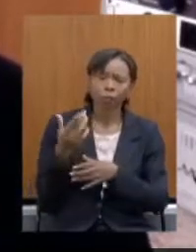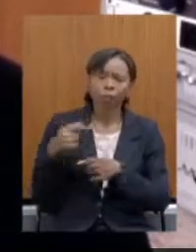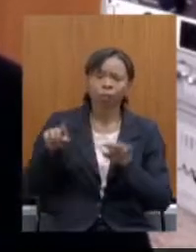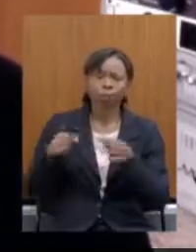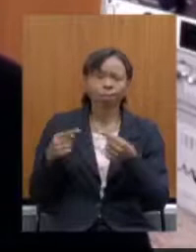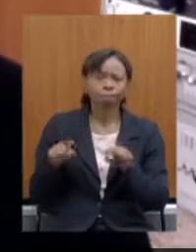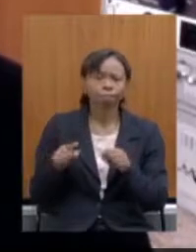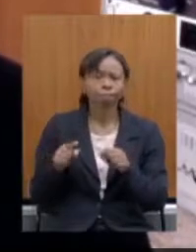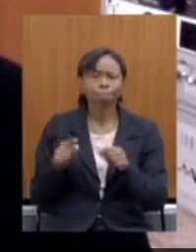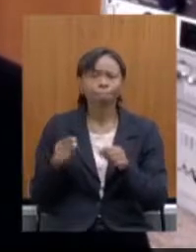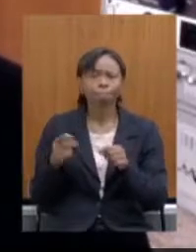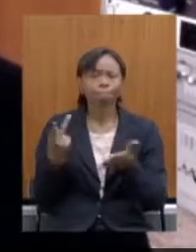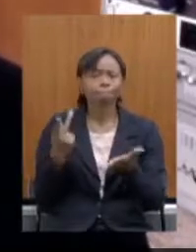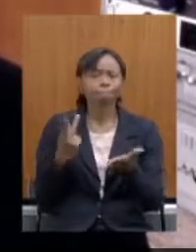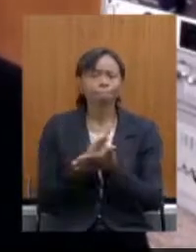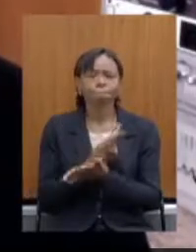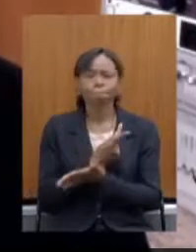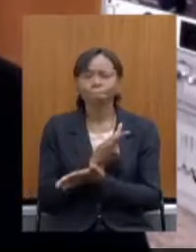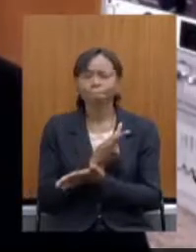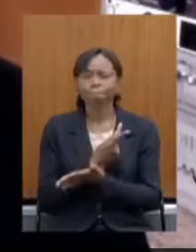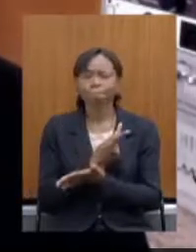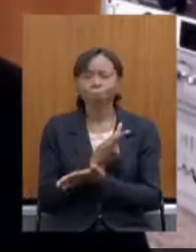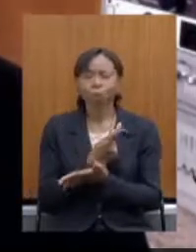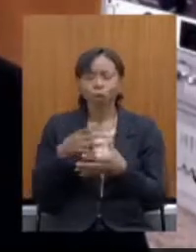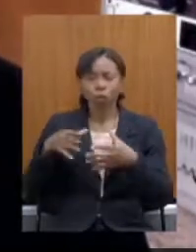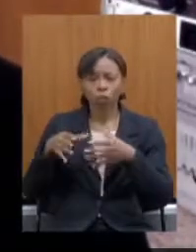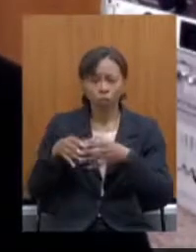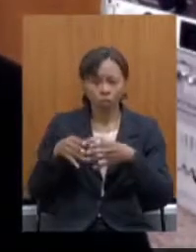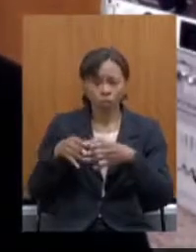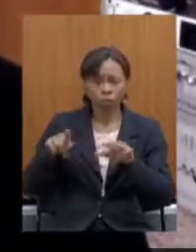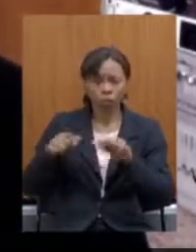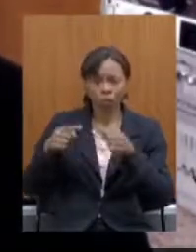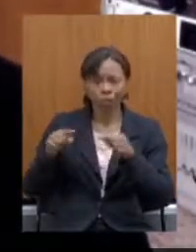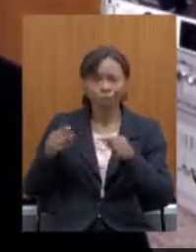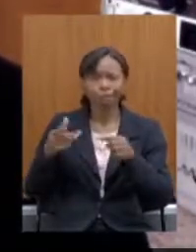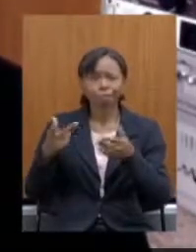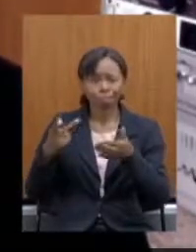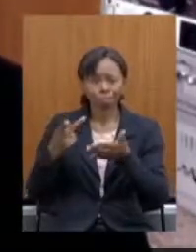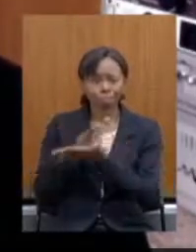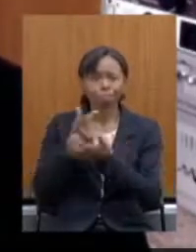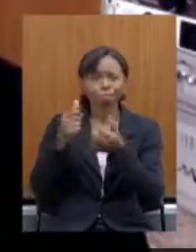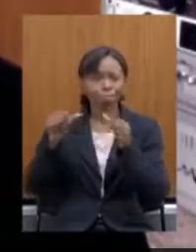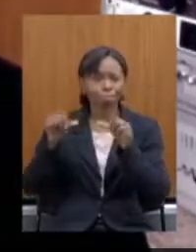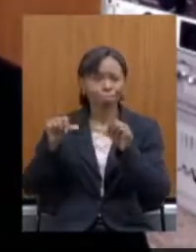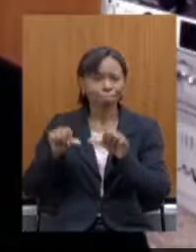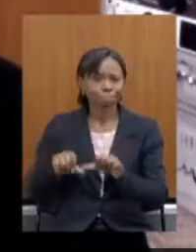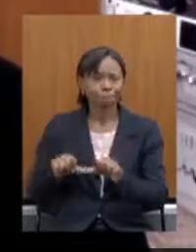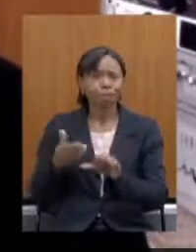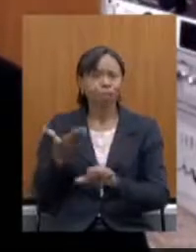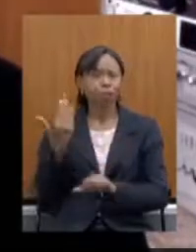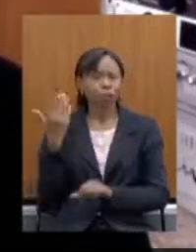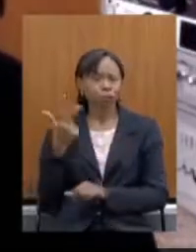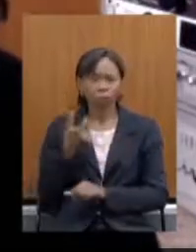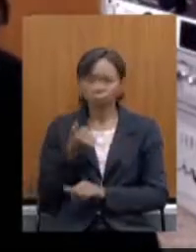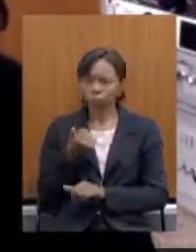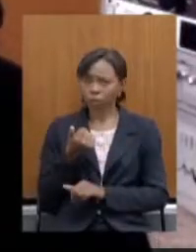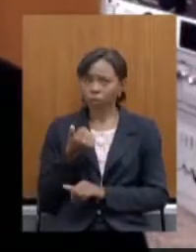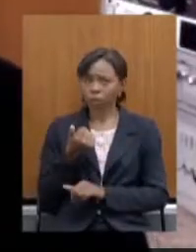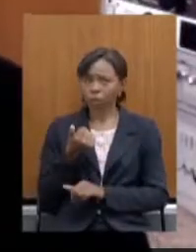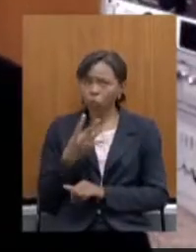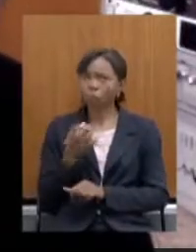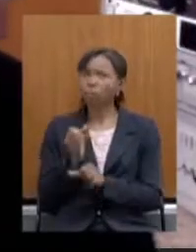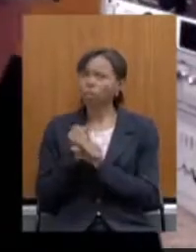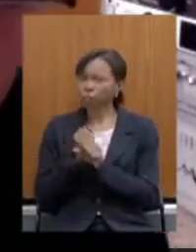esbarrou-se a nossa orquestra nessa precariedade então desde 2014 a gente não tem